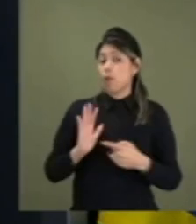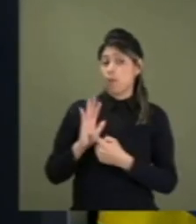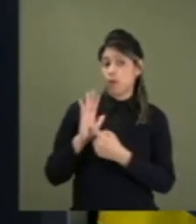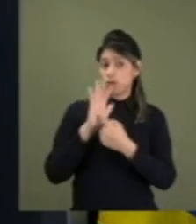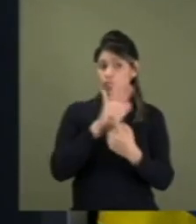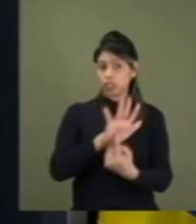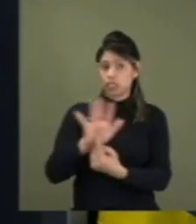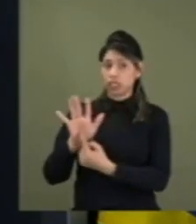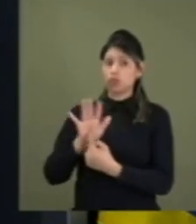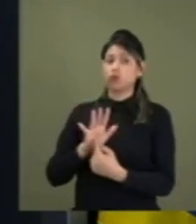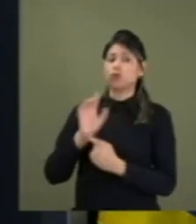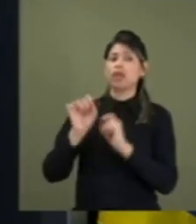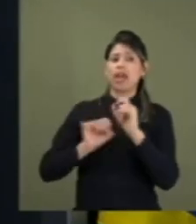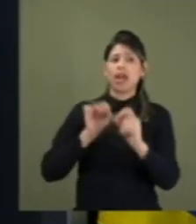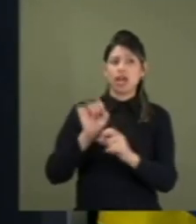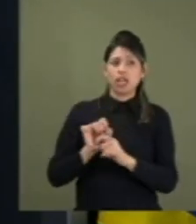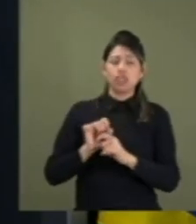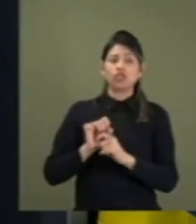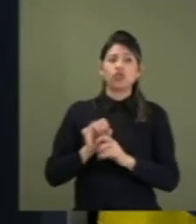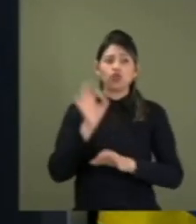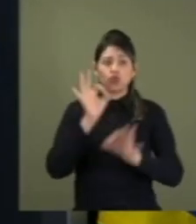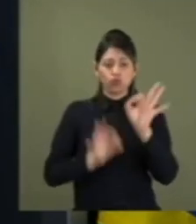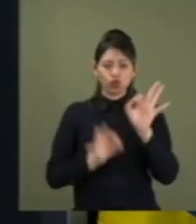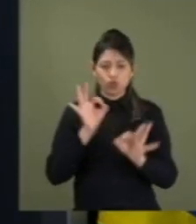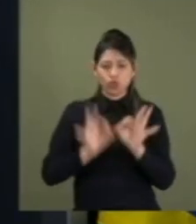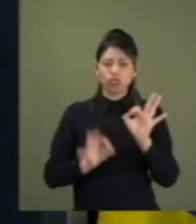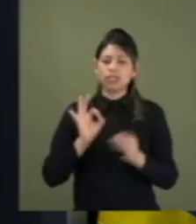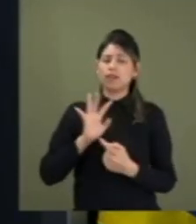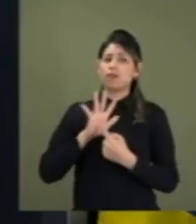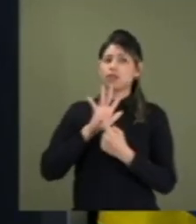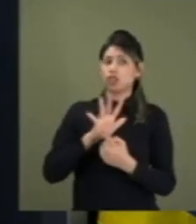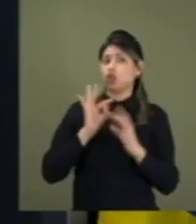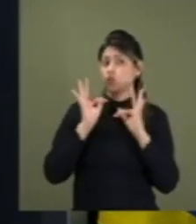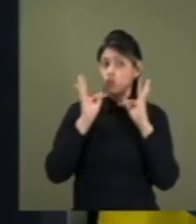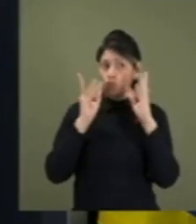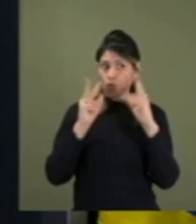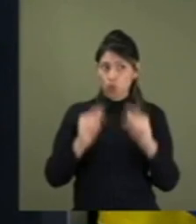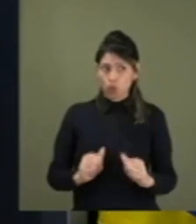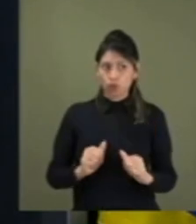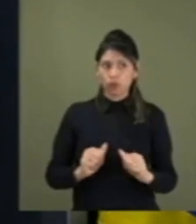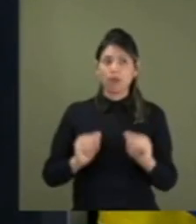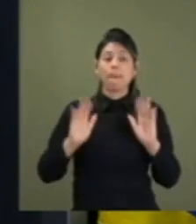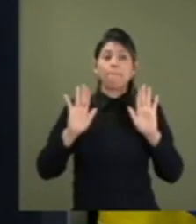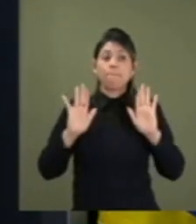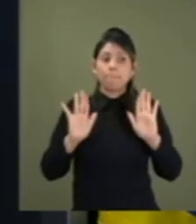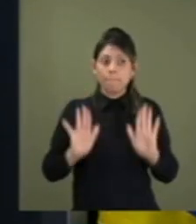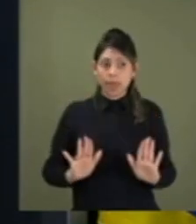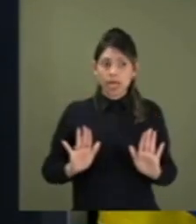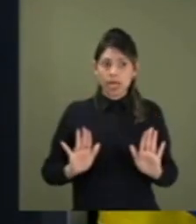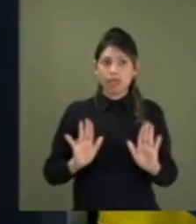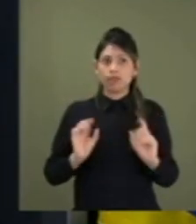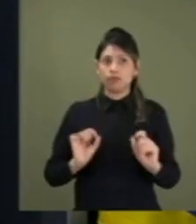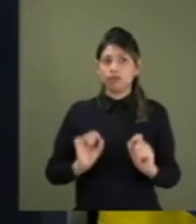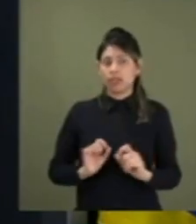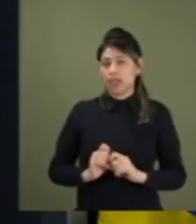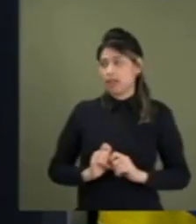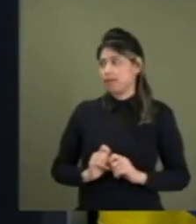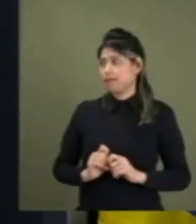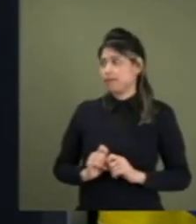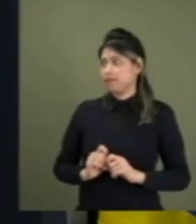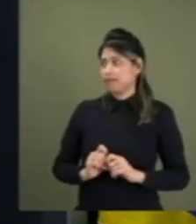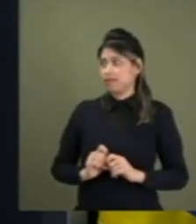que a justiça fosse para todos. Mas a vingança chegou.